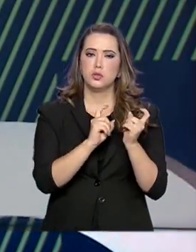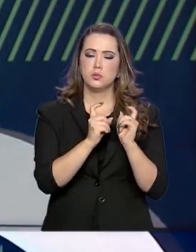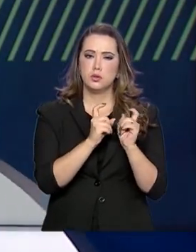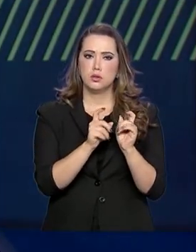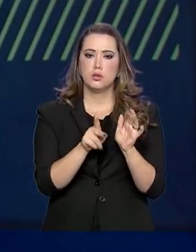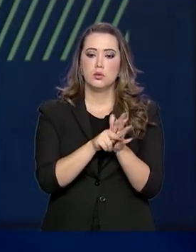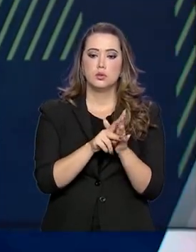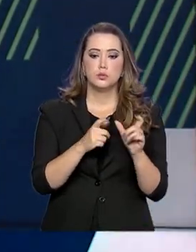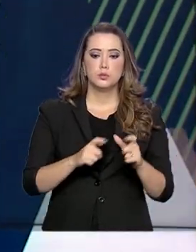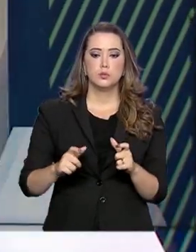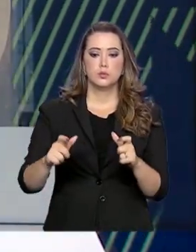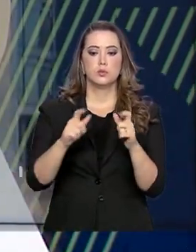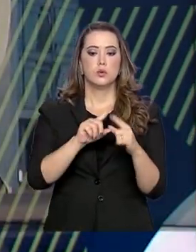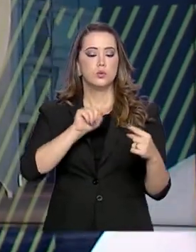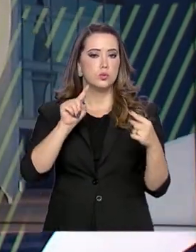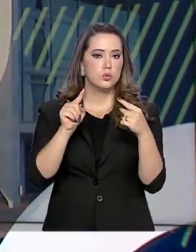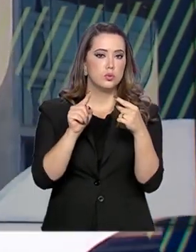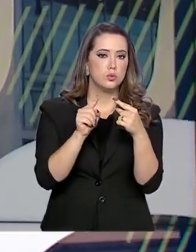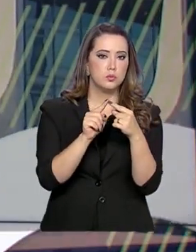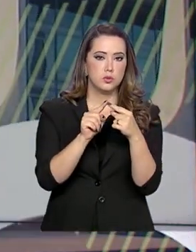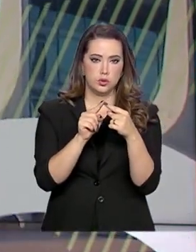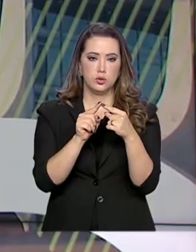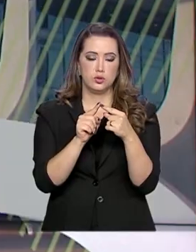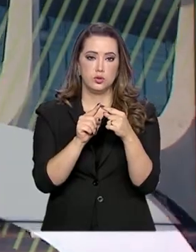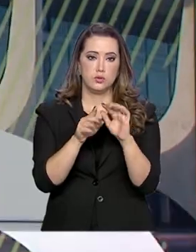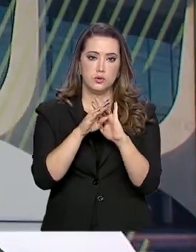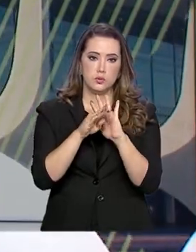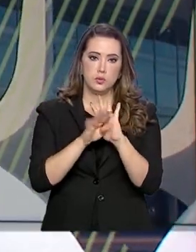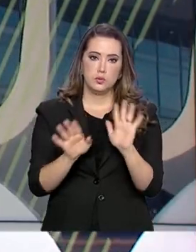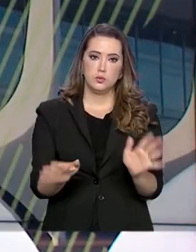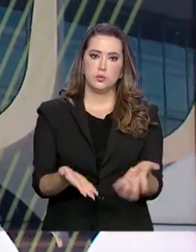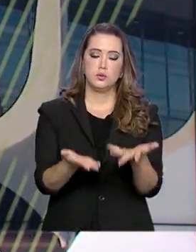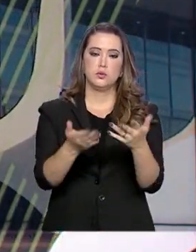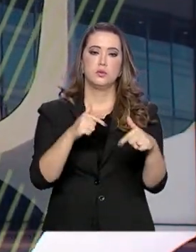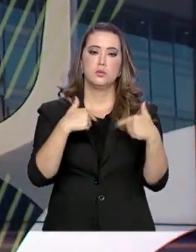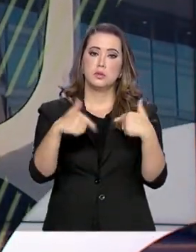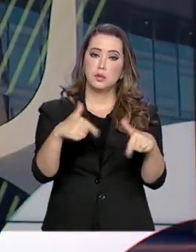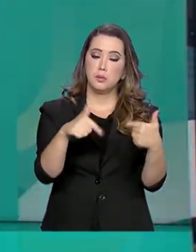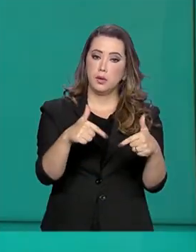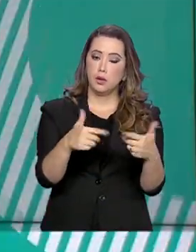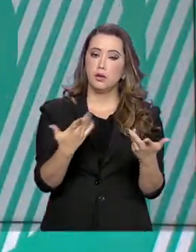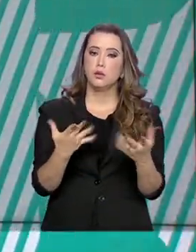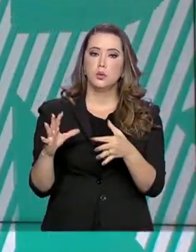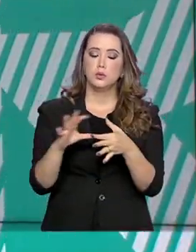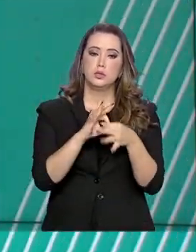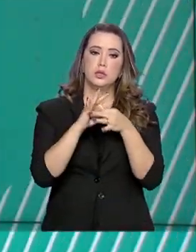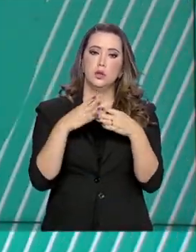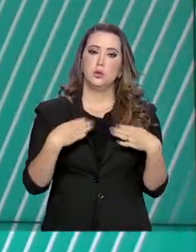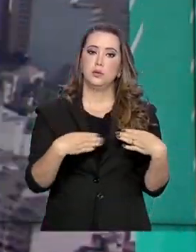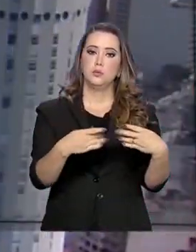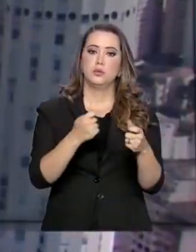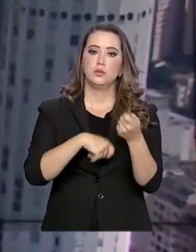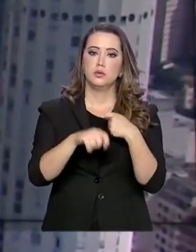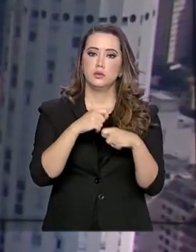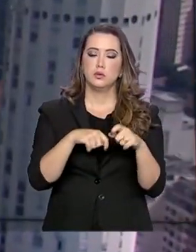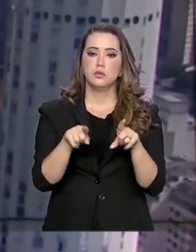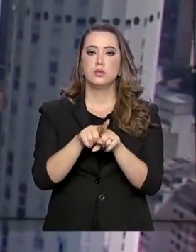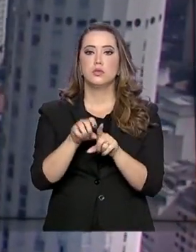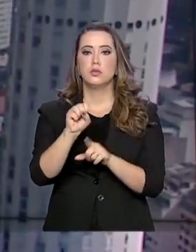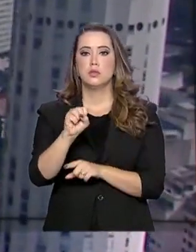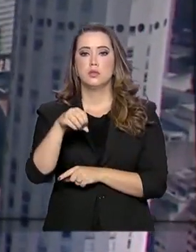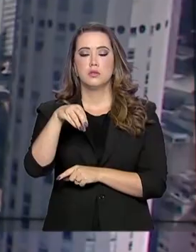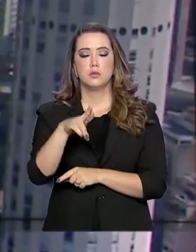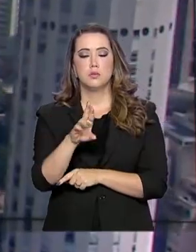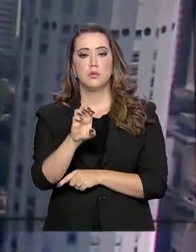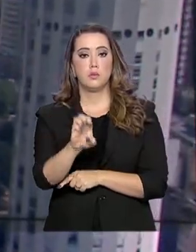é um dos objetivos do programa Mobilização pelo Emprego e Produtividade, uma parceria entre o Ministério da Economia e o